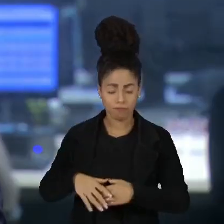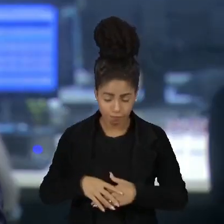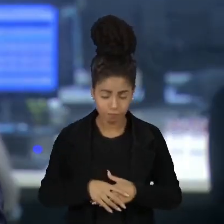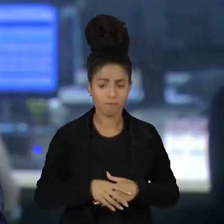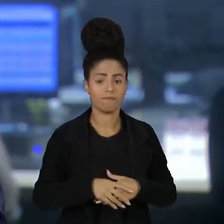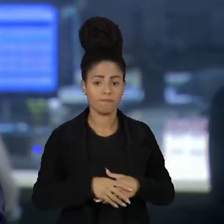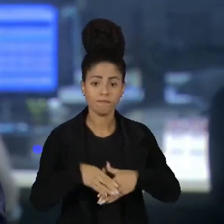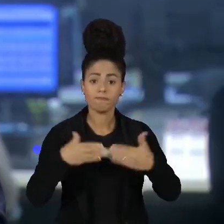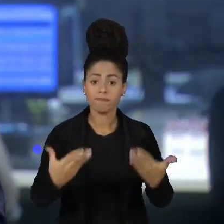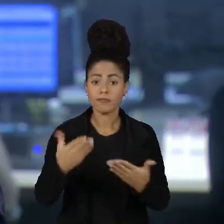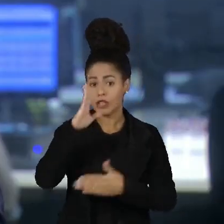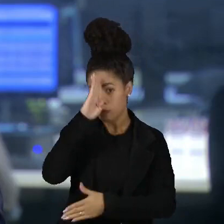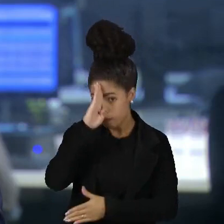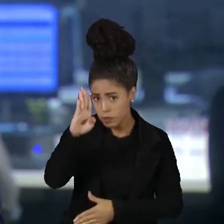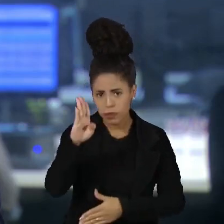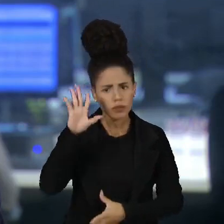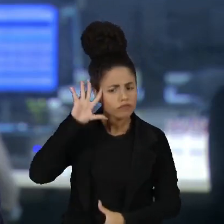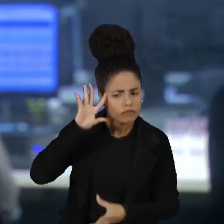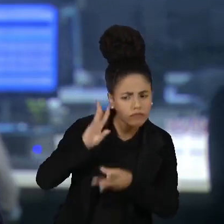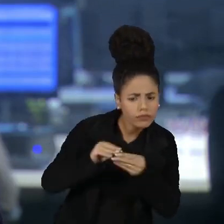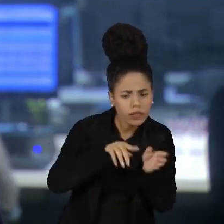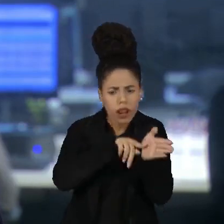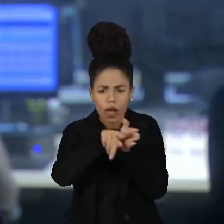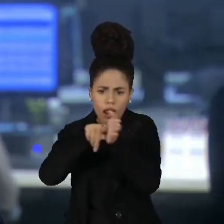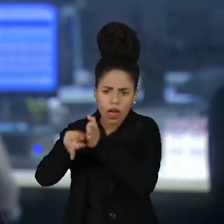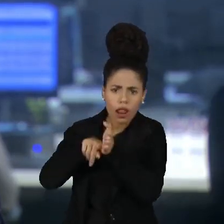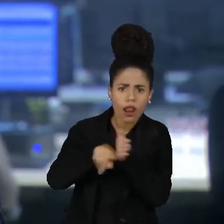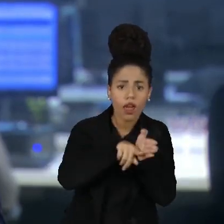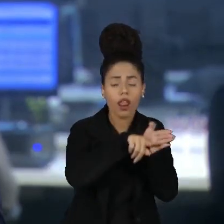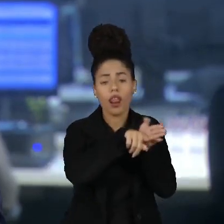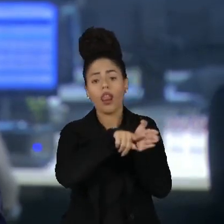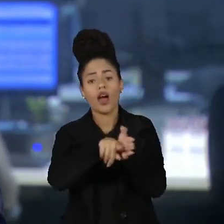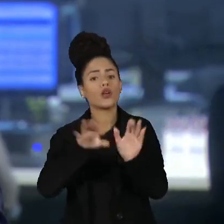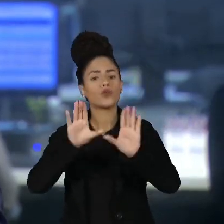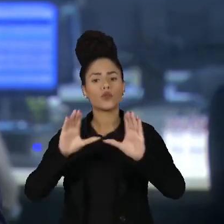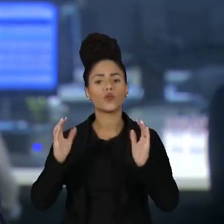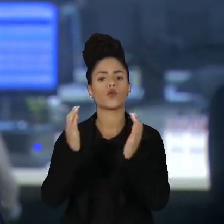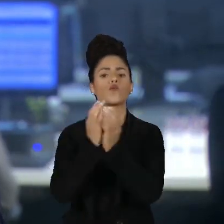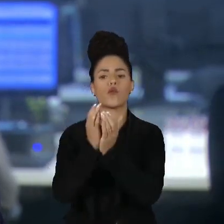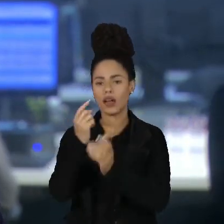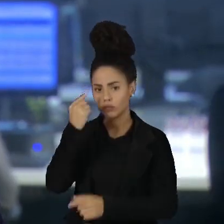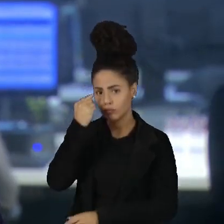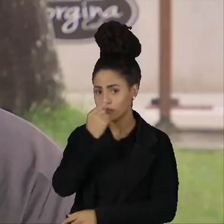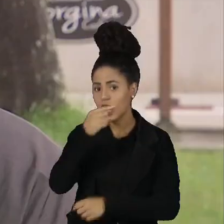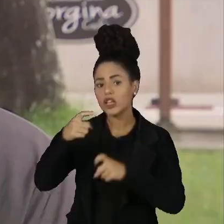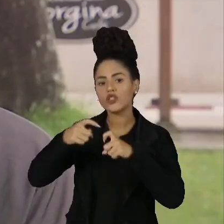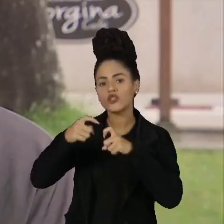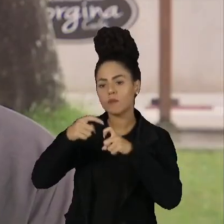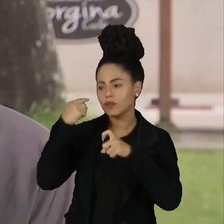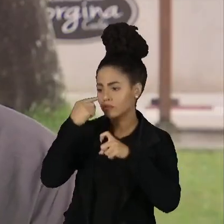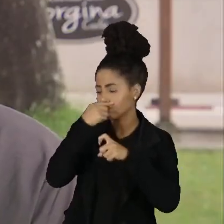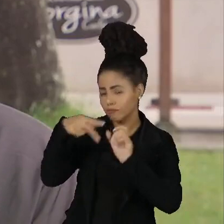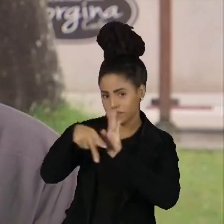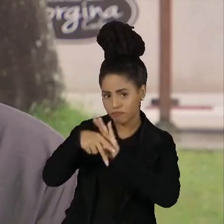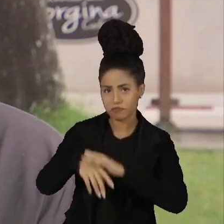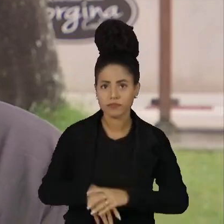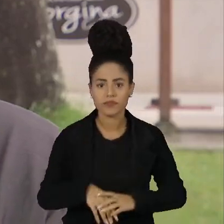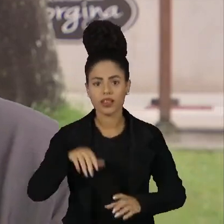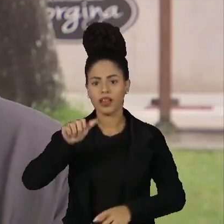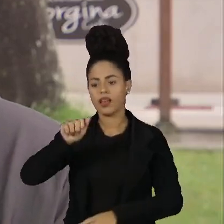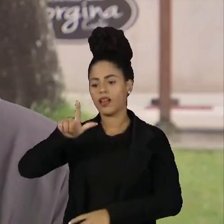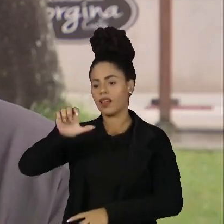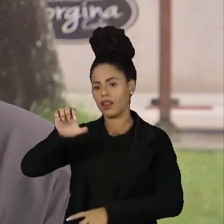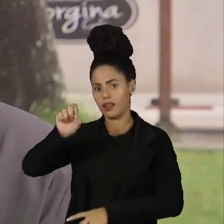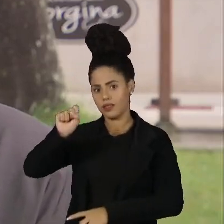Essa é uma das principais conclusões de um relatório publicado pelo Conselho Brasileiro de Oftalmologia. O Alessandro